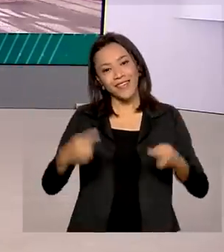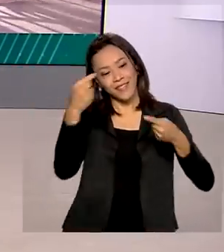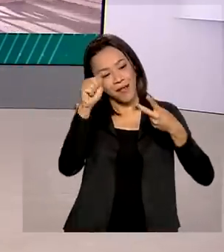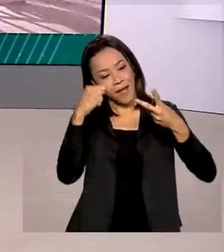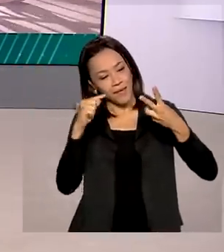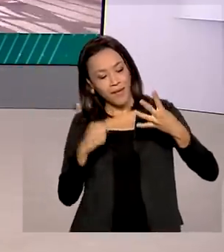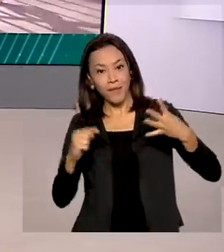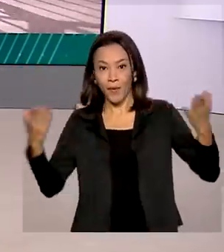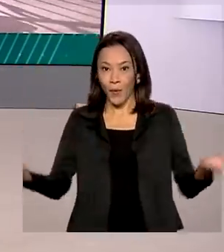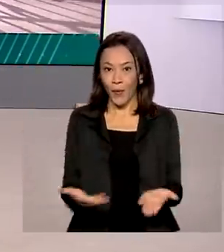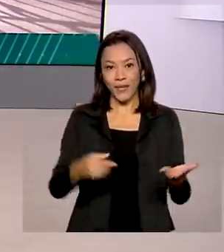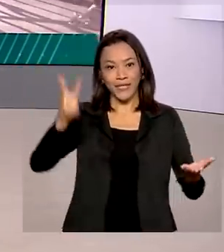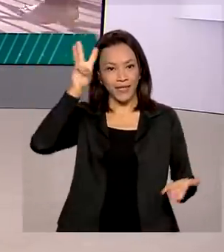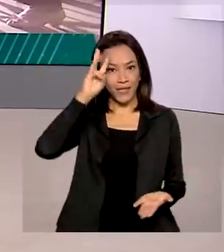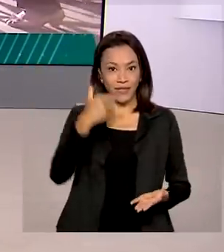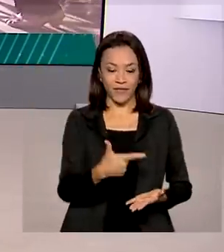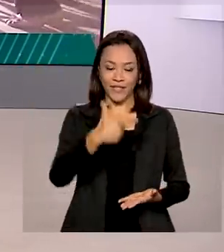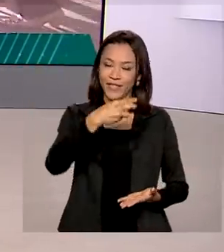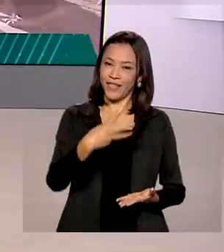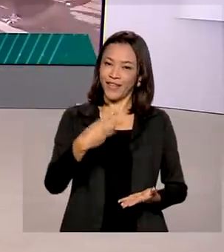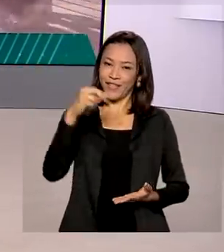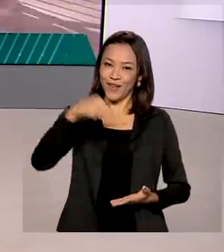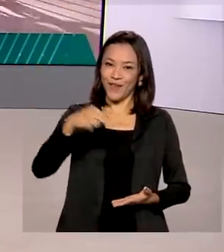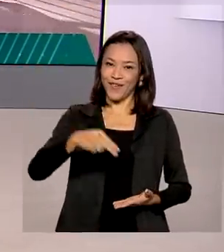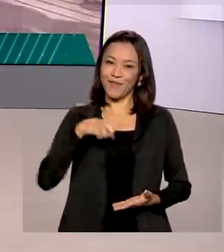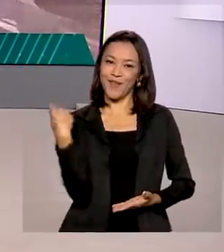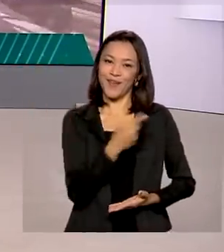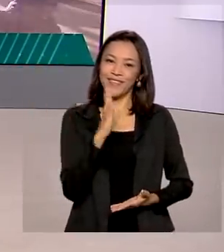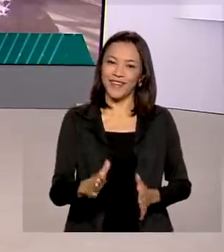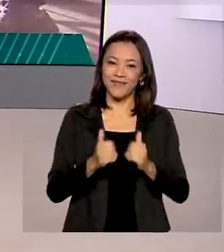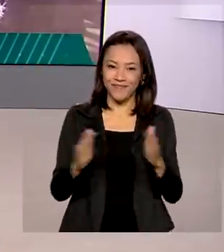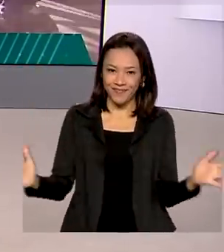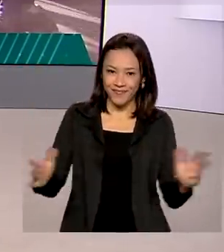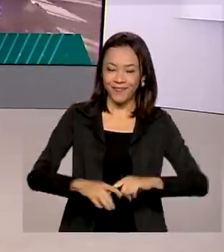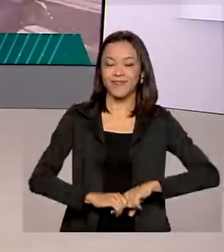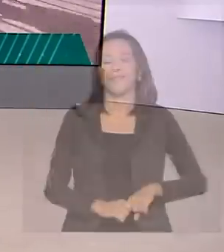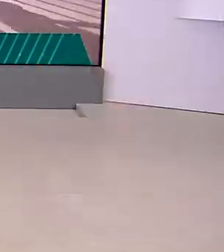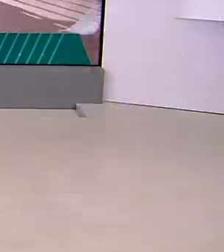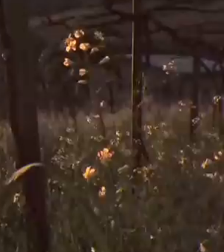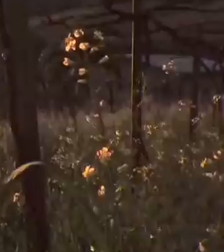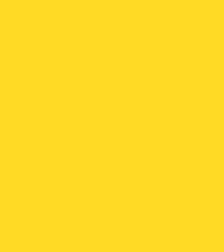desta terça-feira, 23 de novembro. O Brasil em Dia está começando.